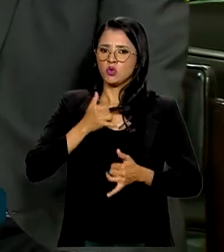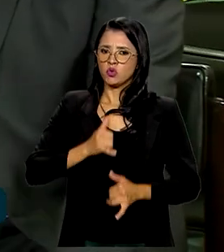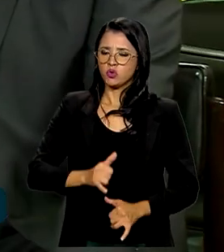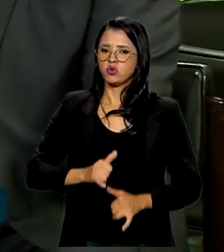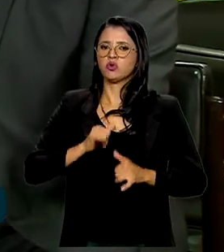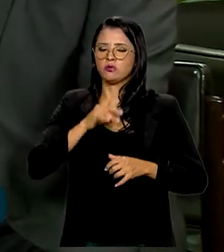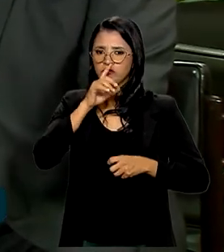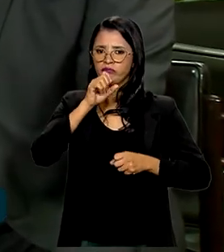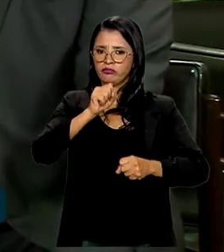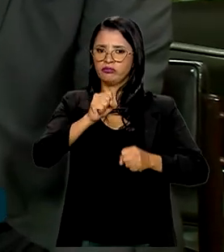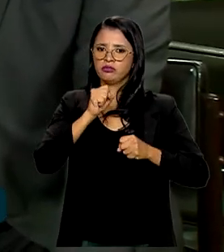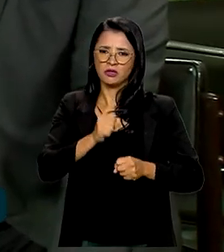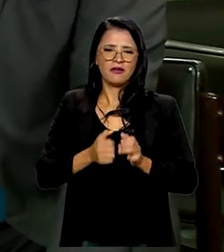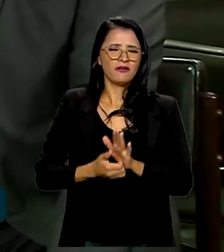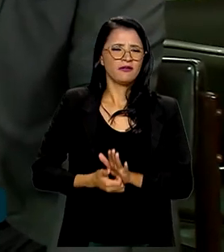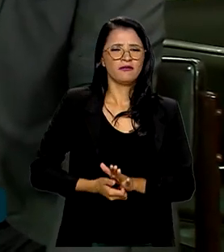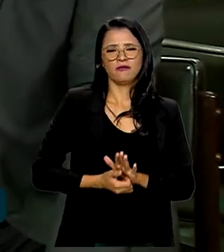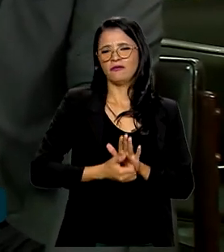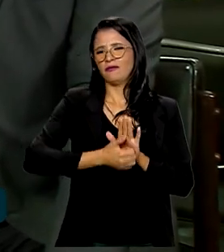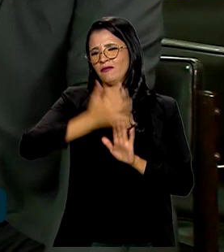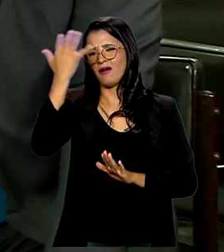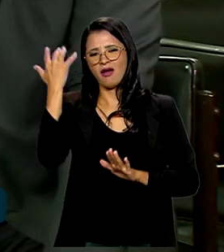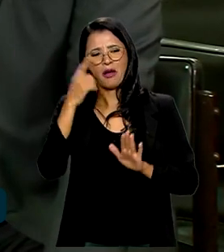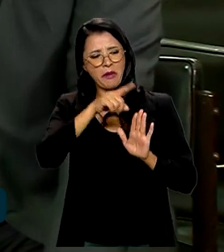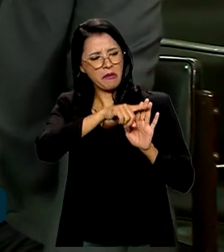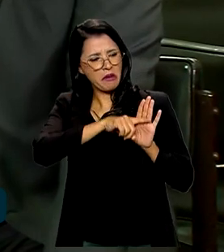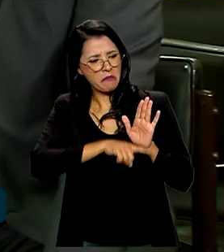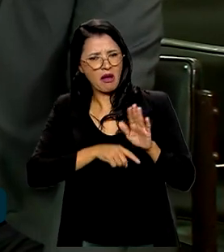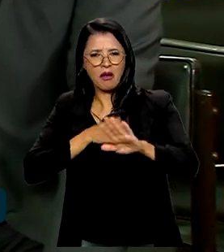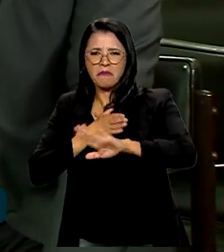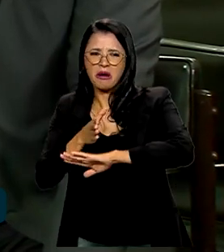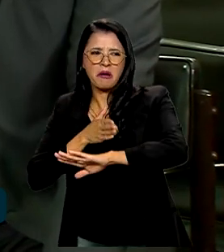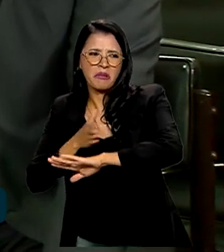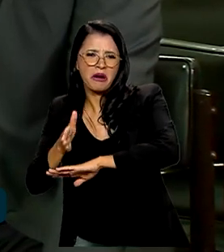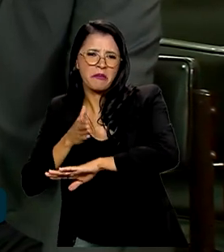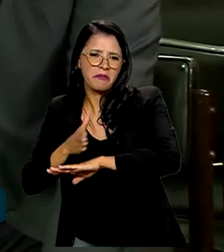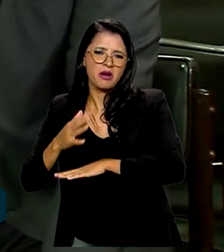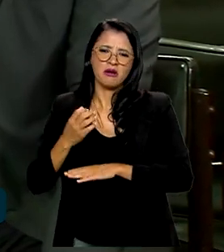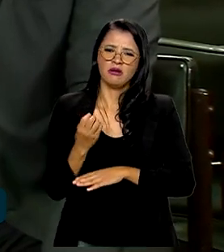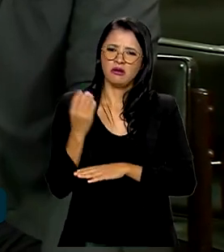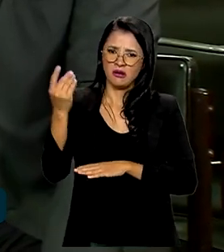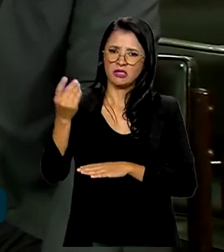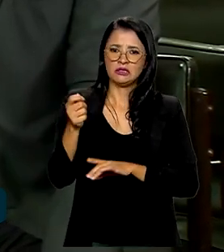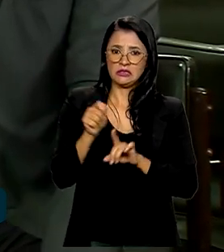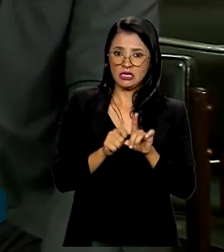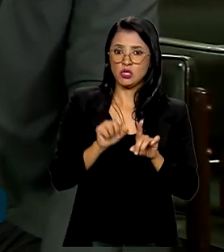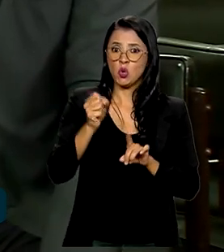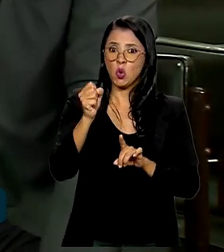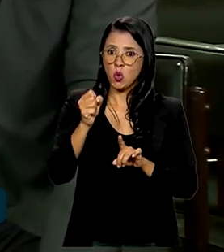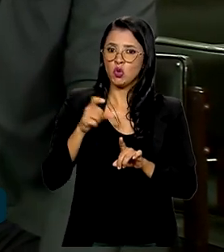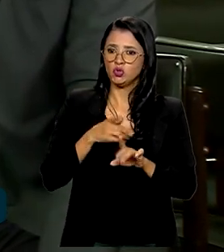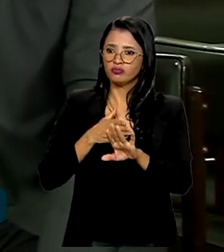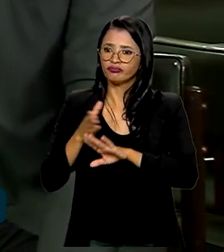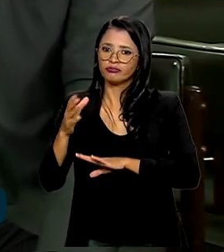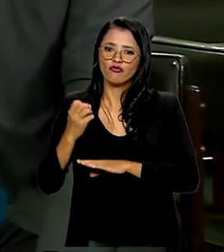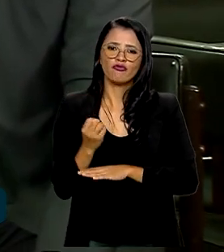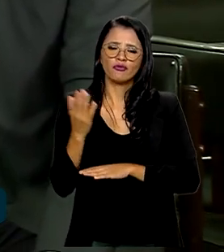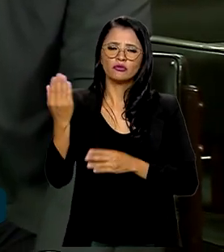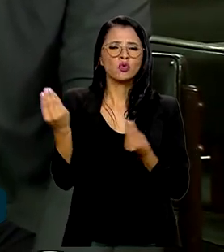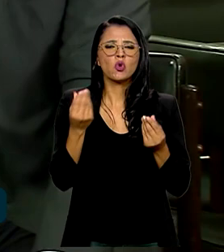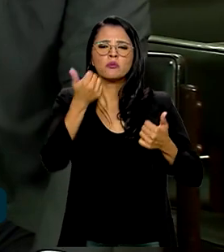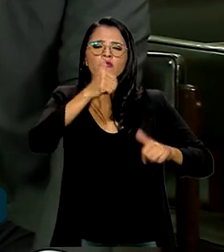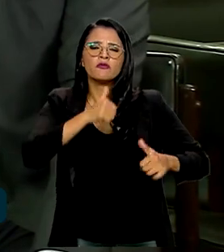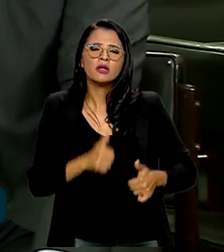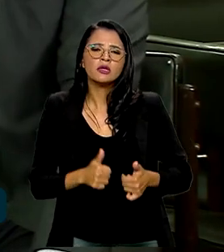são dezenas de agendas internacionais nos últimos oito meses, como é que o senhor avalia a política